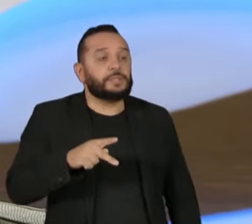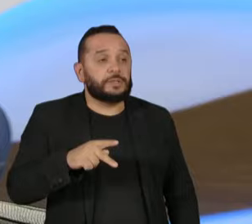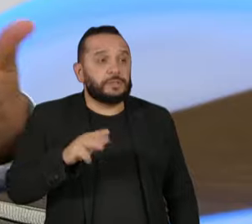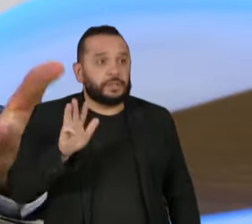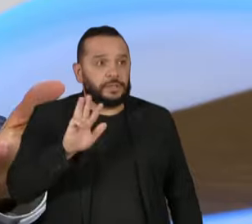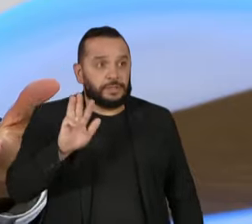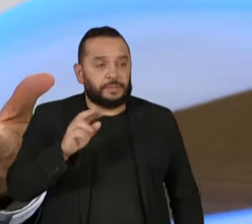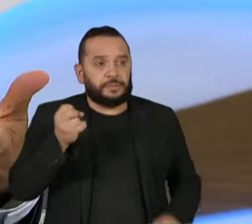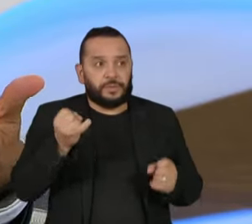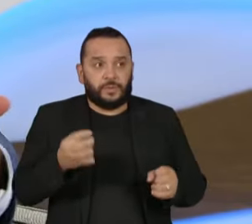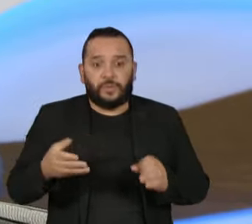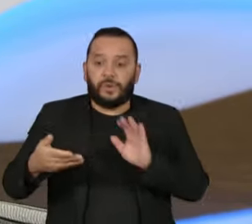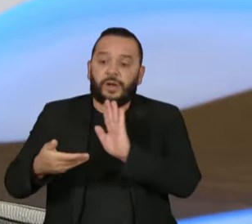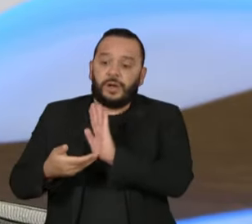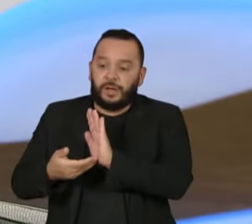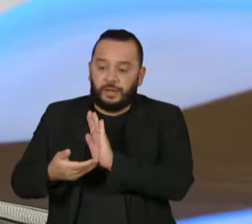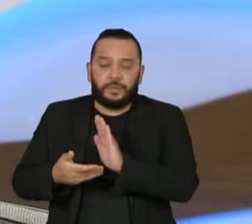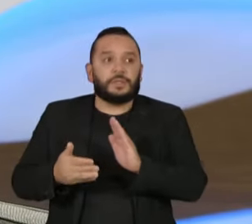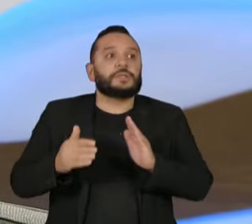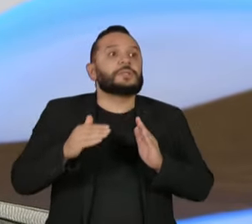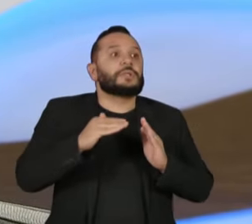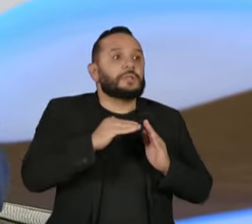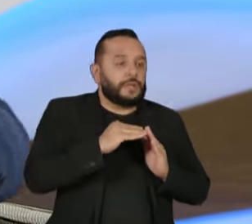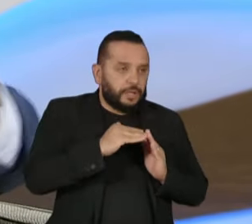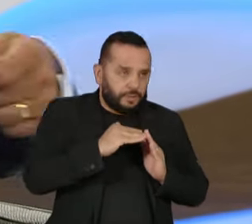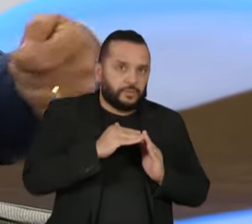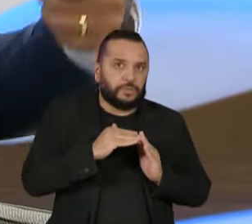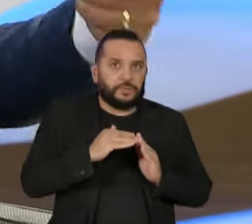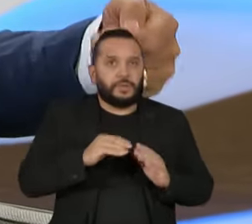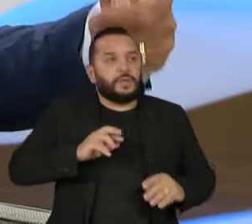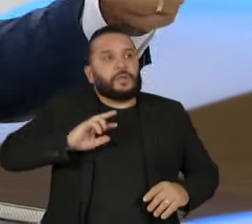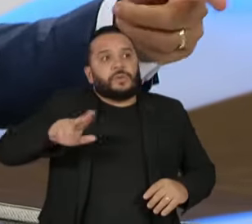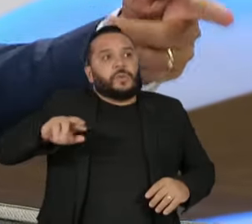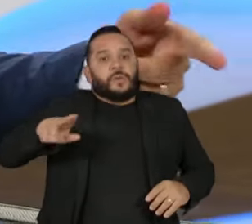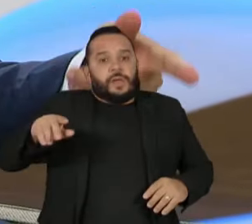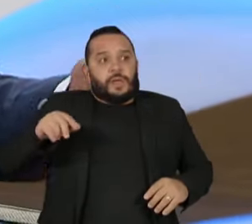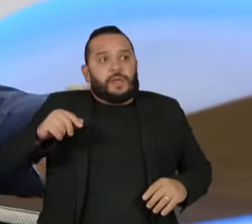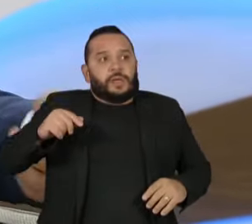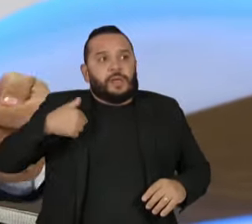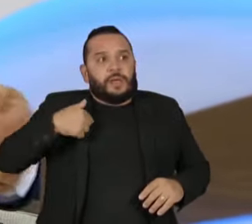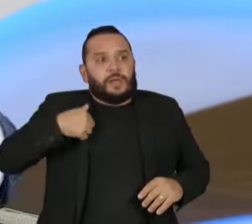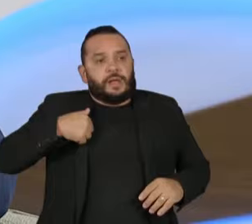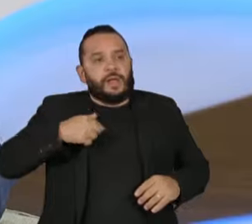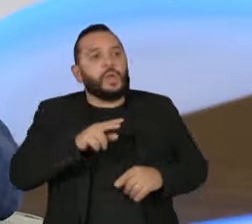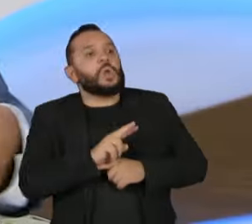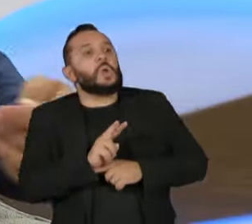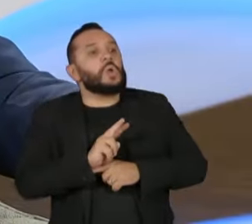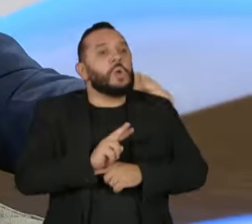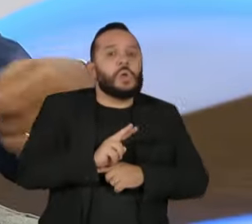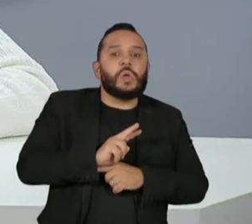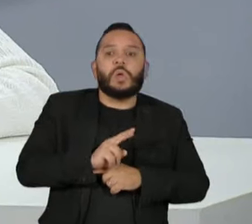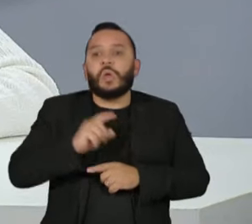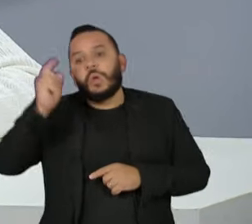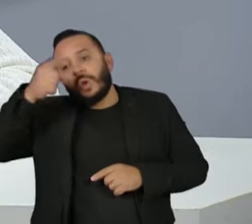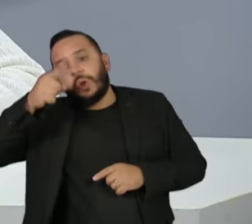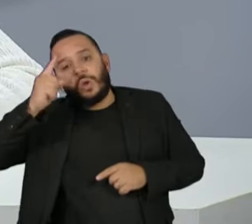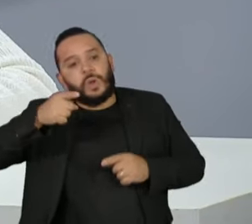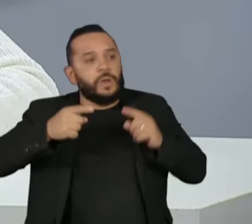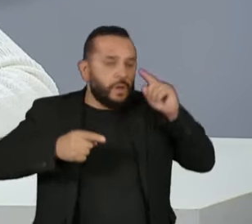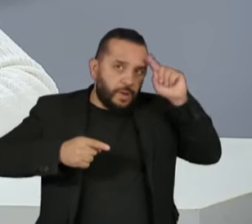a Câmara, é o Senado quem vão conduzir, ou seja, não é ele que vai lá, dá plantão na Câmara, no Senado,